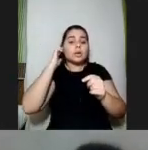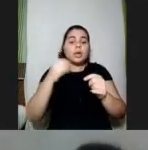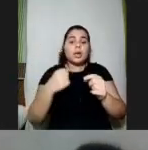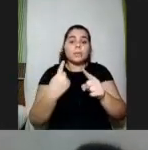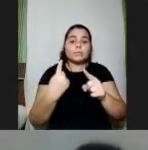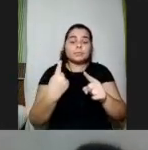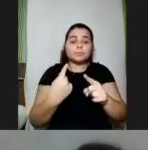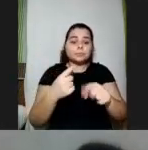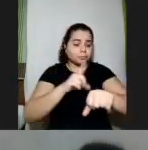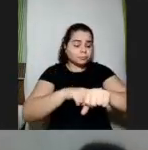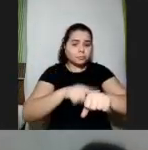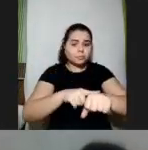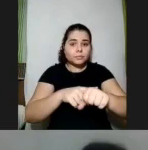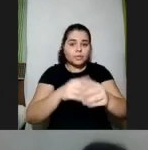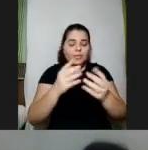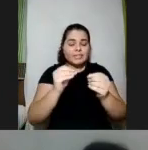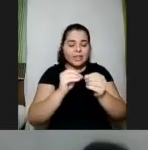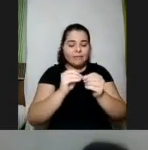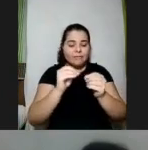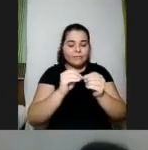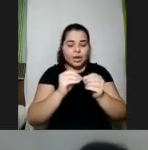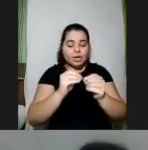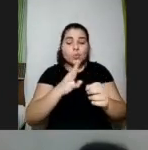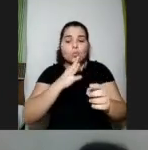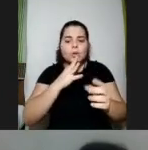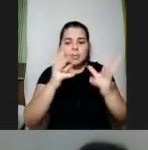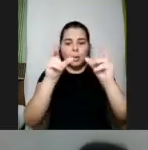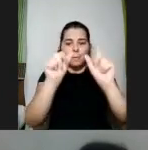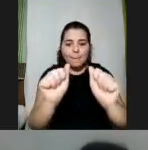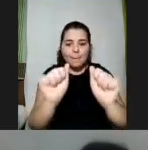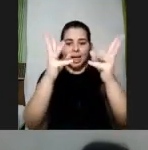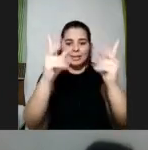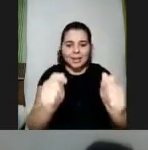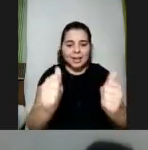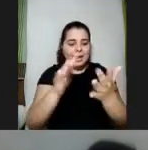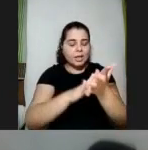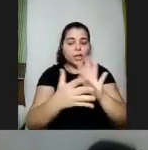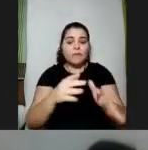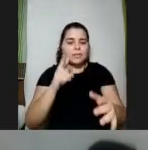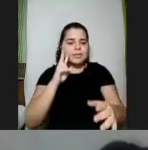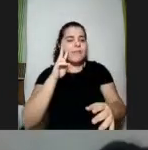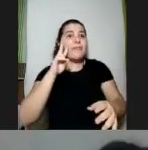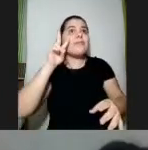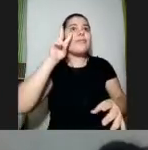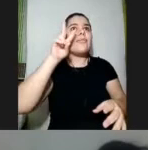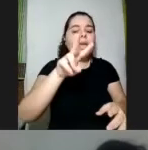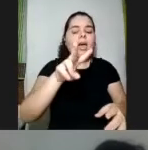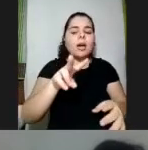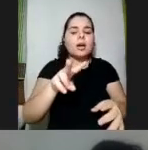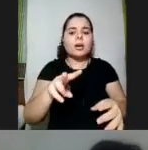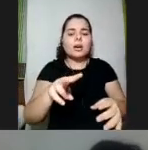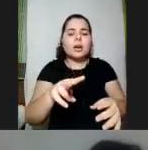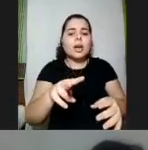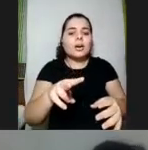na hora que você materializa o que que é um monte de gente dando um cavalo de madeira que é algo quer dizer você